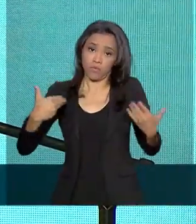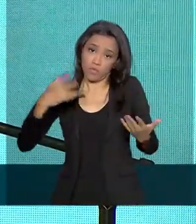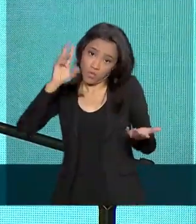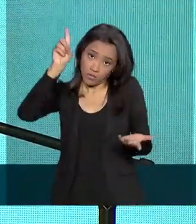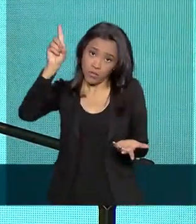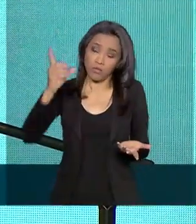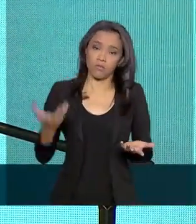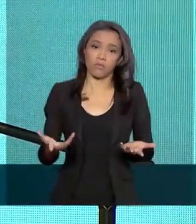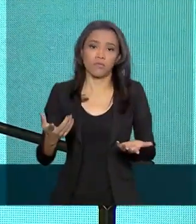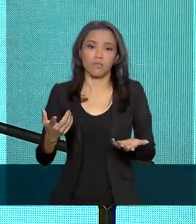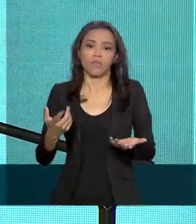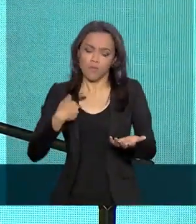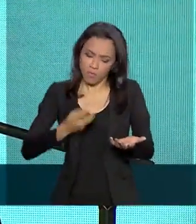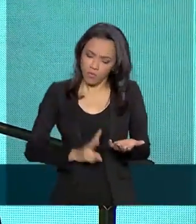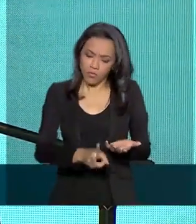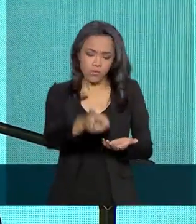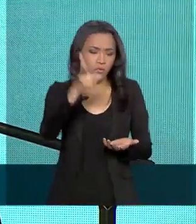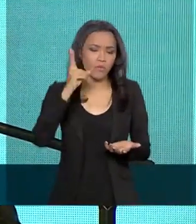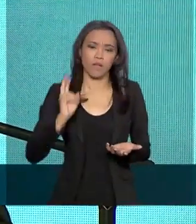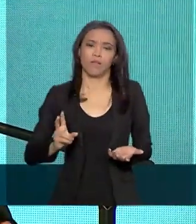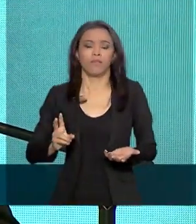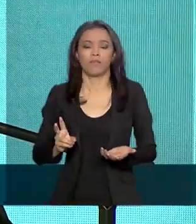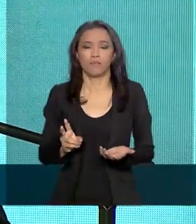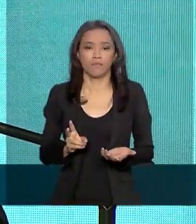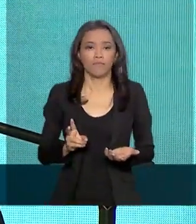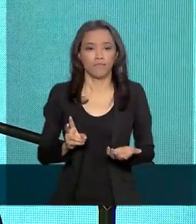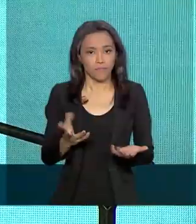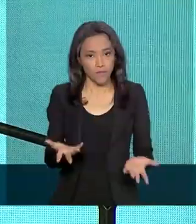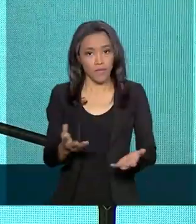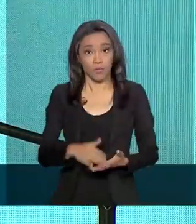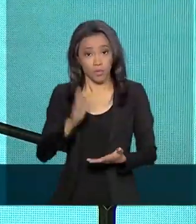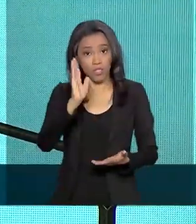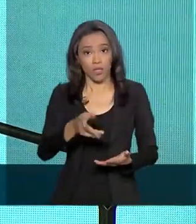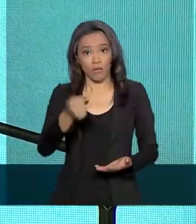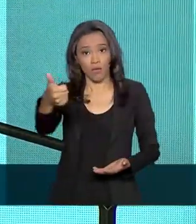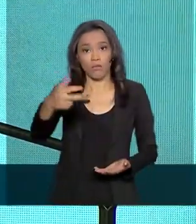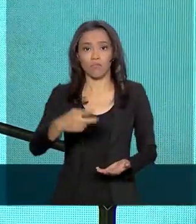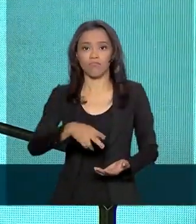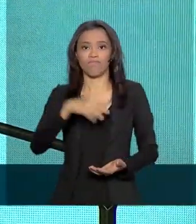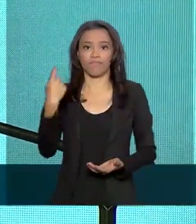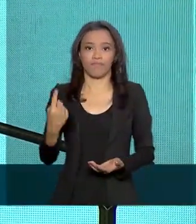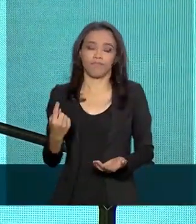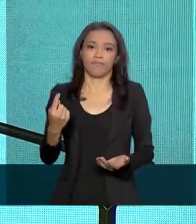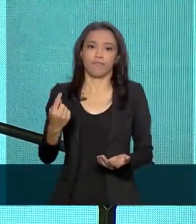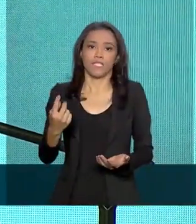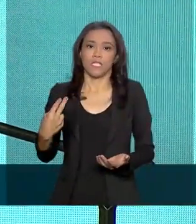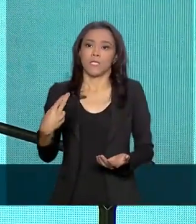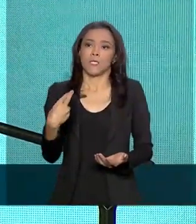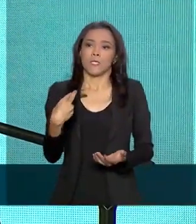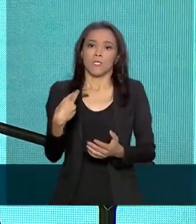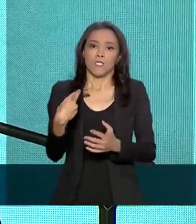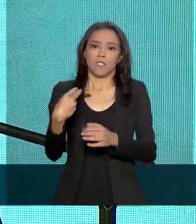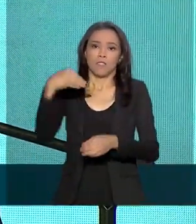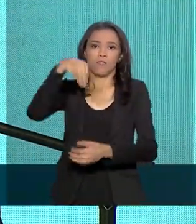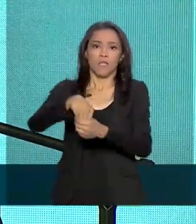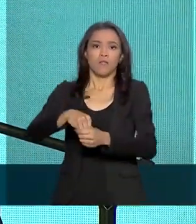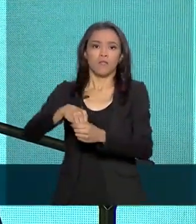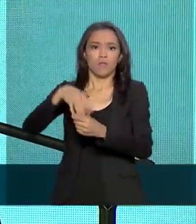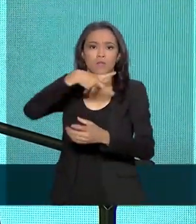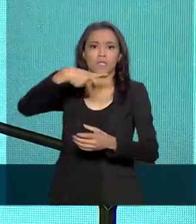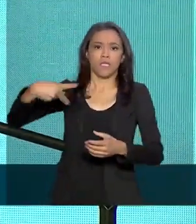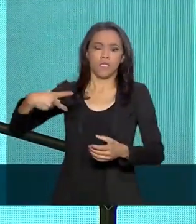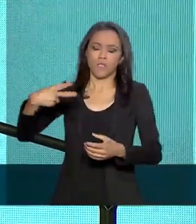Não vamos, já tive momentos de botarem a faca no meu pescoço, dentro da presidência. Olhei para a cara dele,